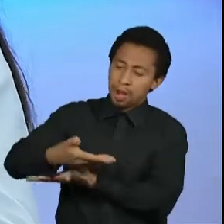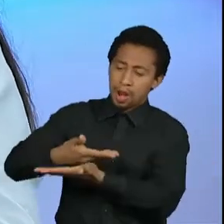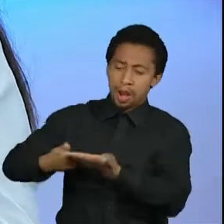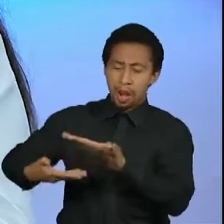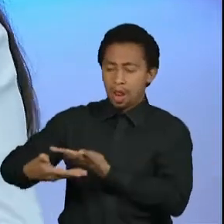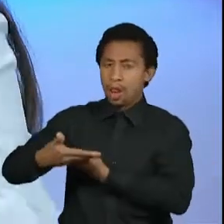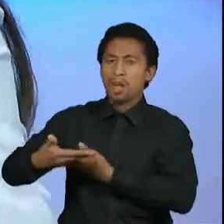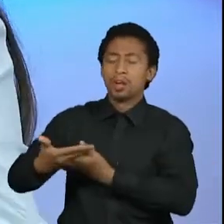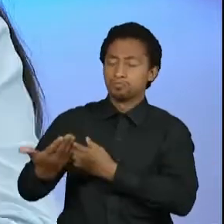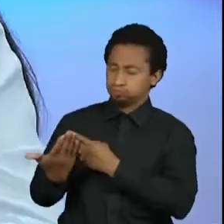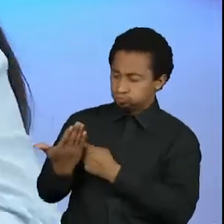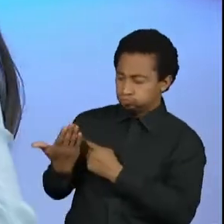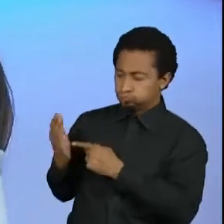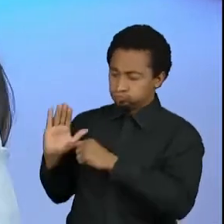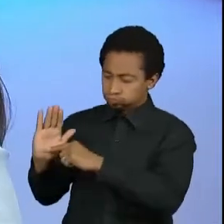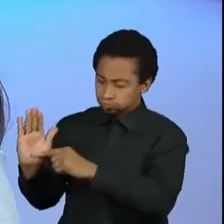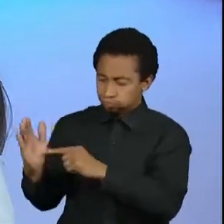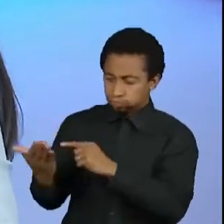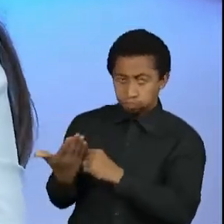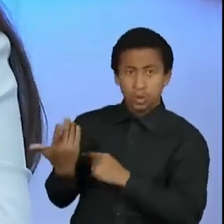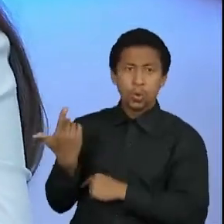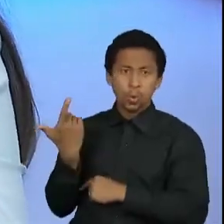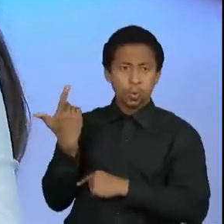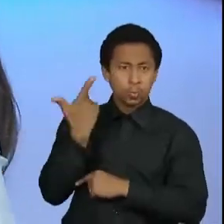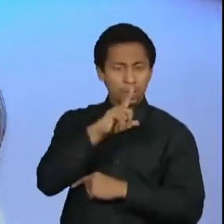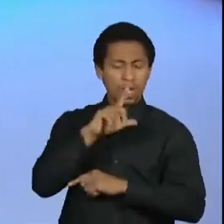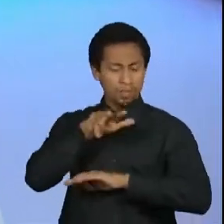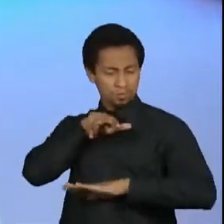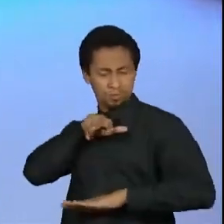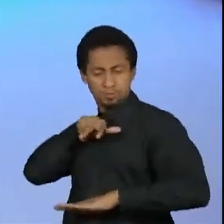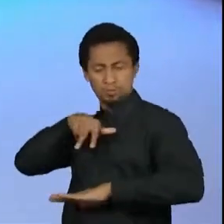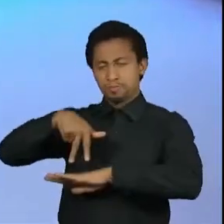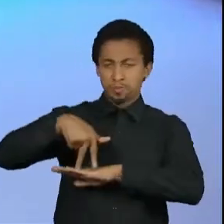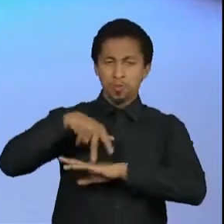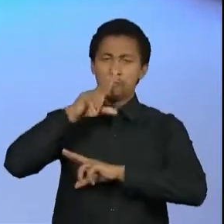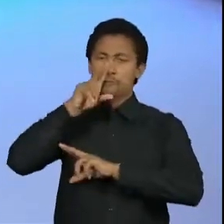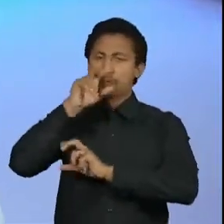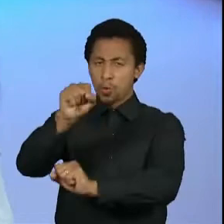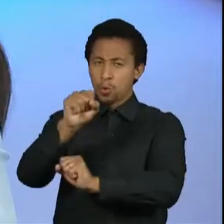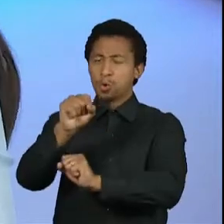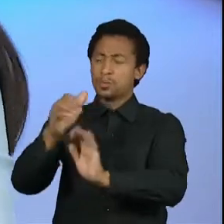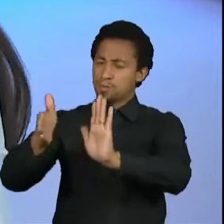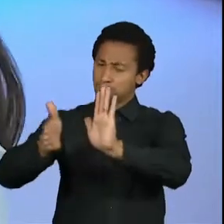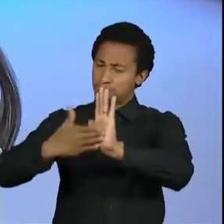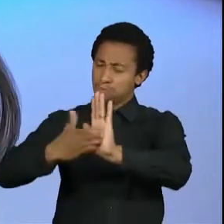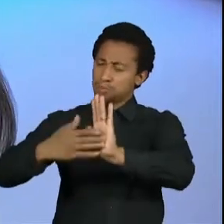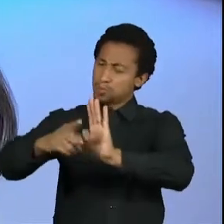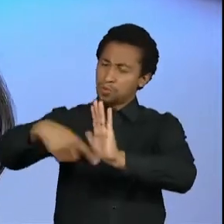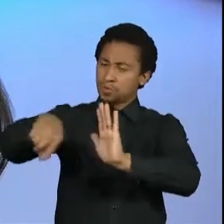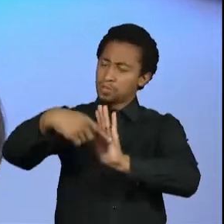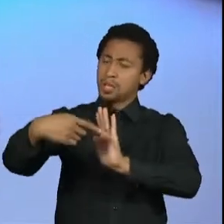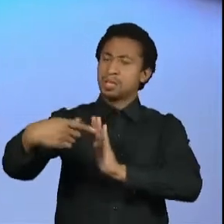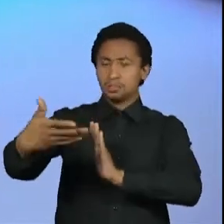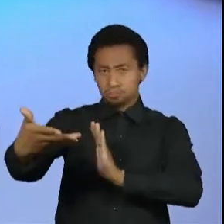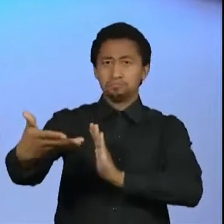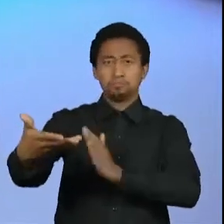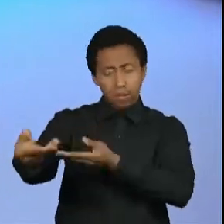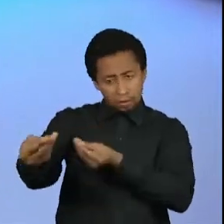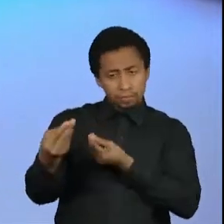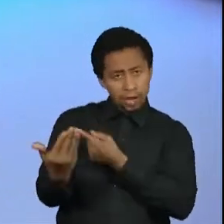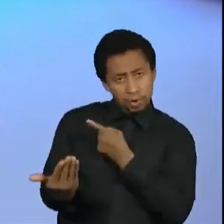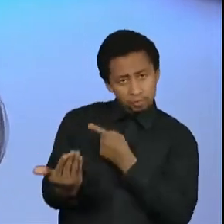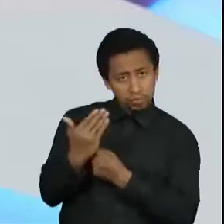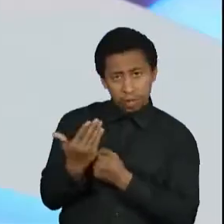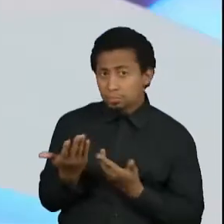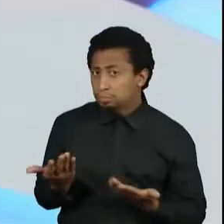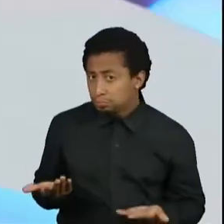mais fortes aí justamente para reivindicar esses direitos individuais até, de alguma forma? E a outra questão que eu queria